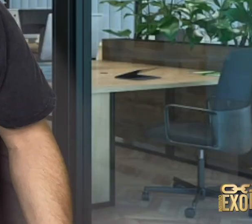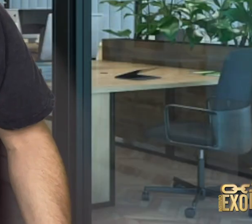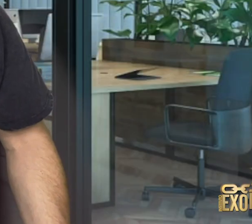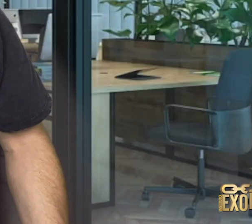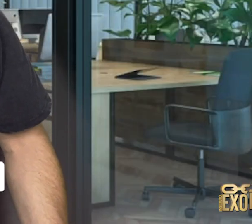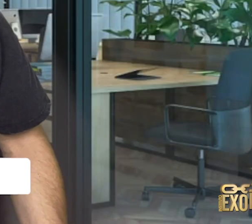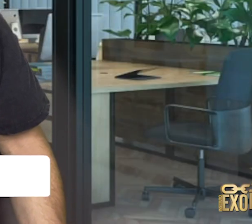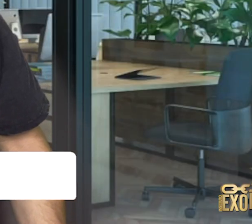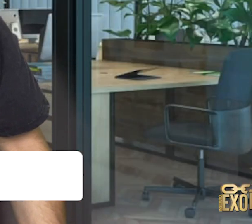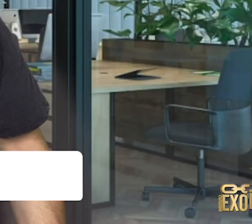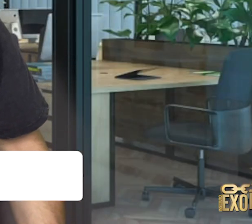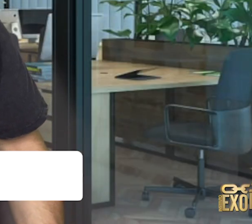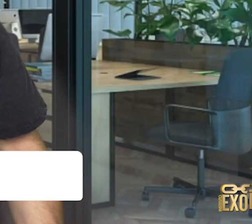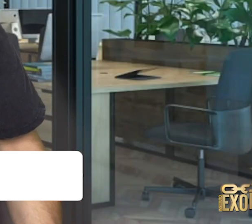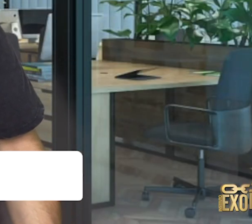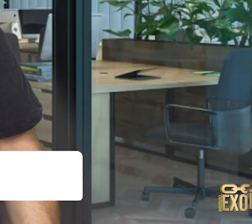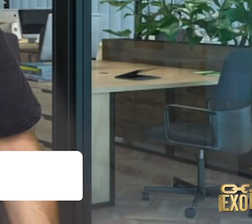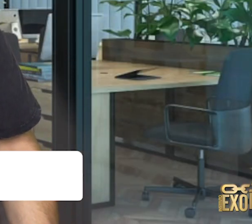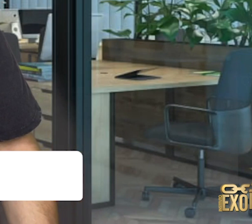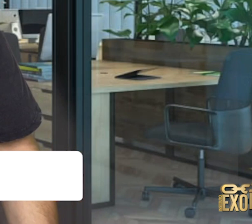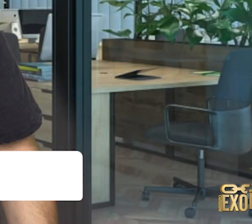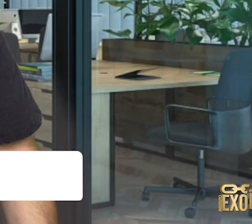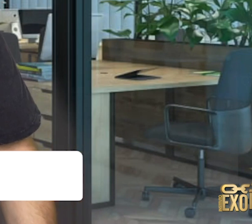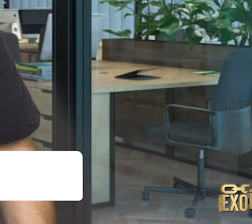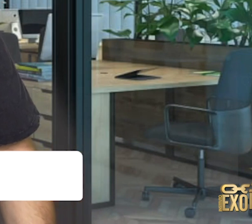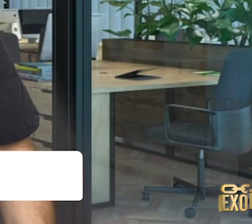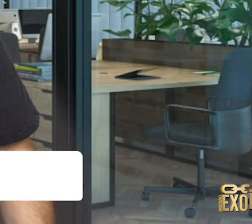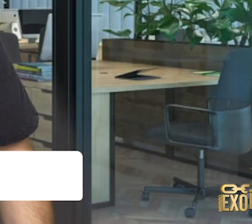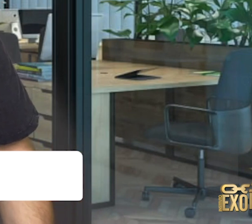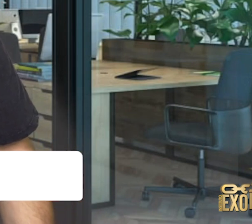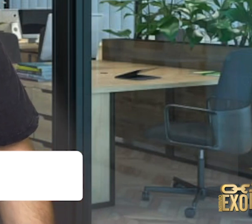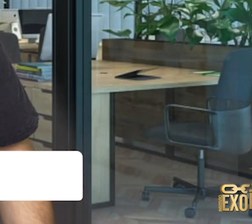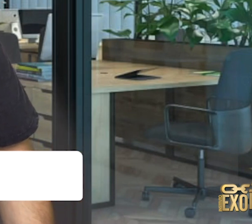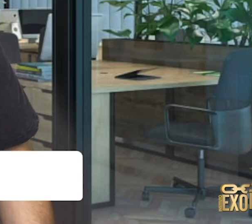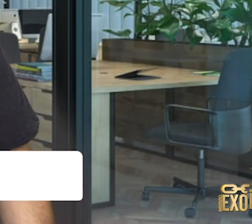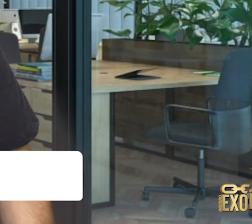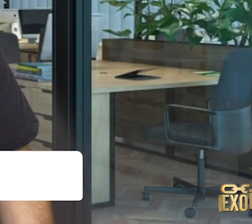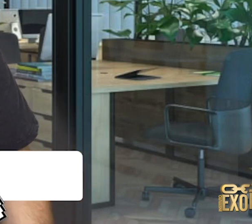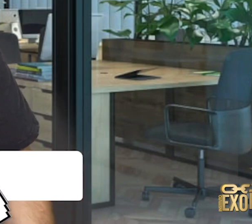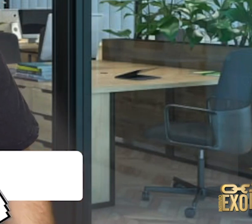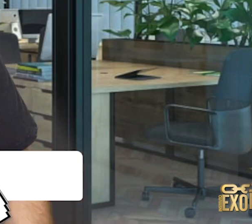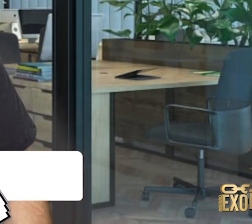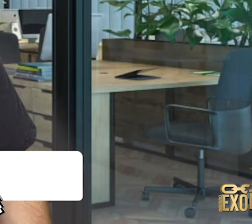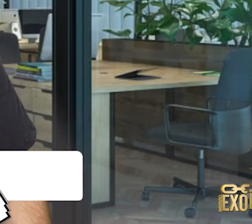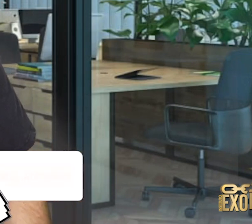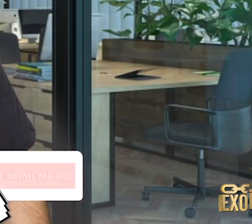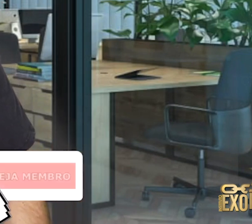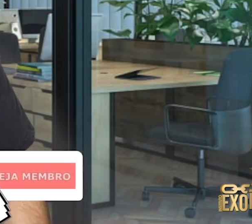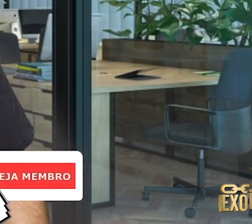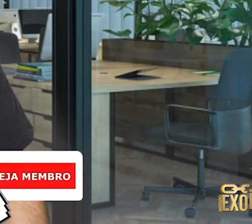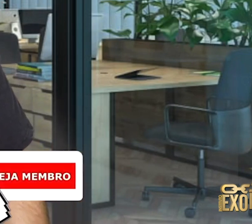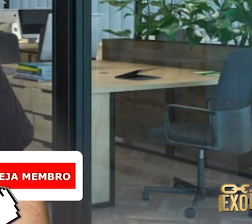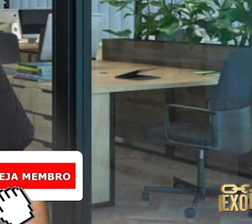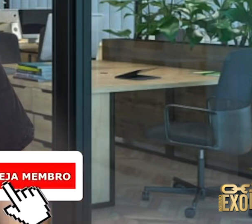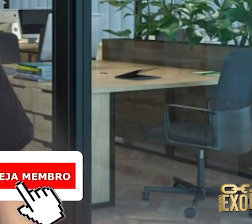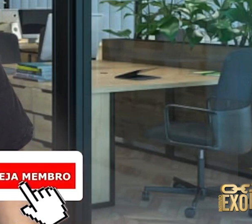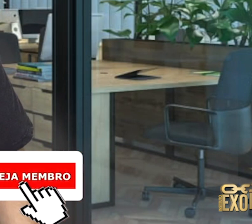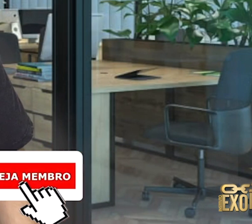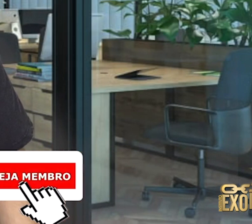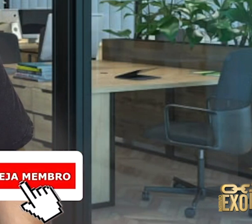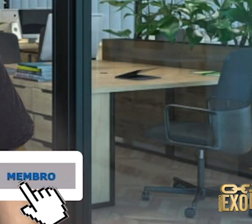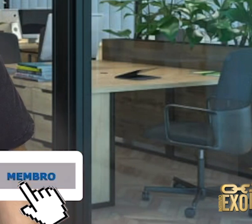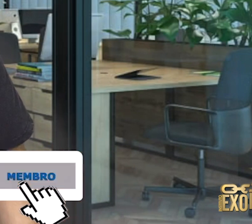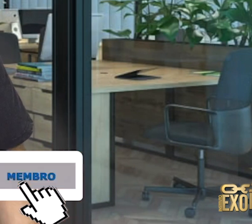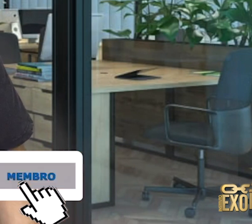oi gente um rápido intervalo você que ainda não é membro seja membro do canal pra nos abençoar dá um like